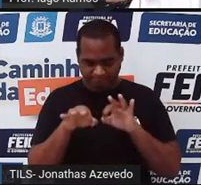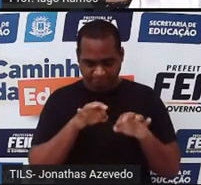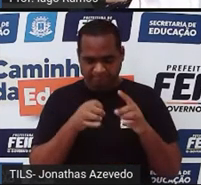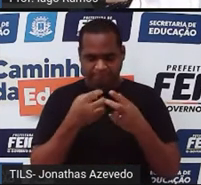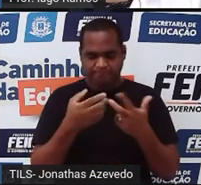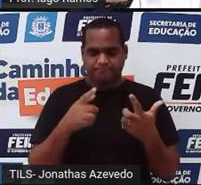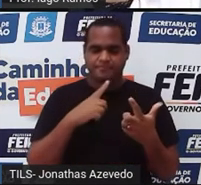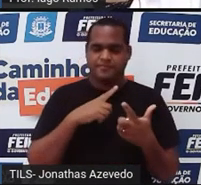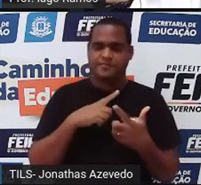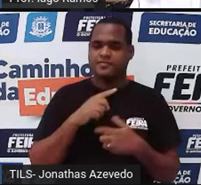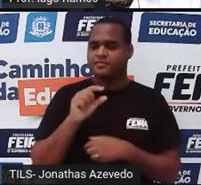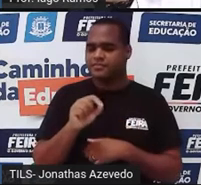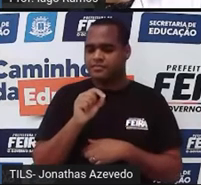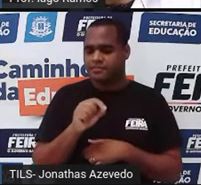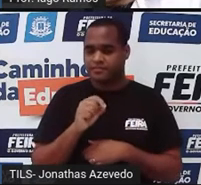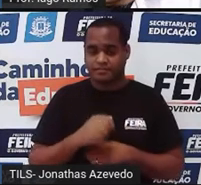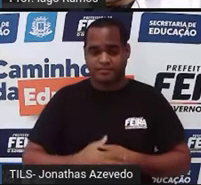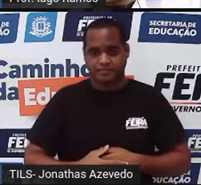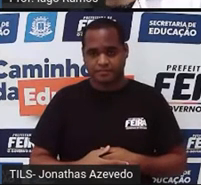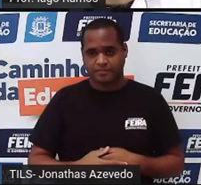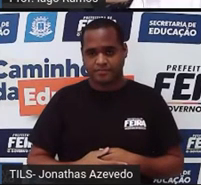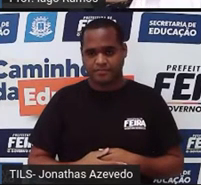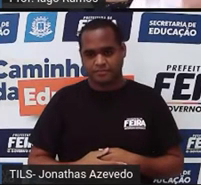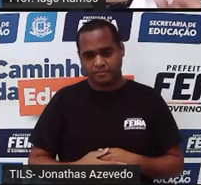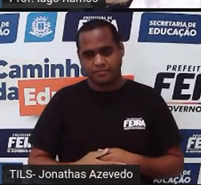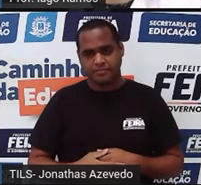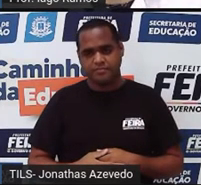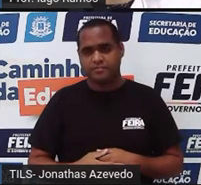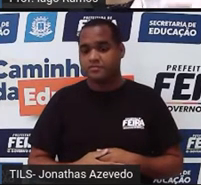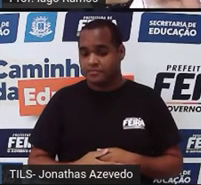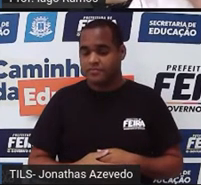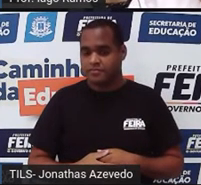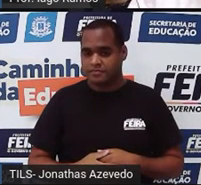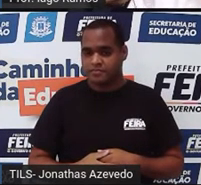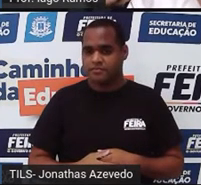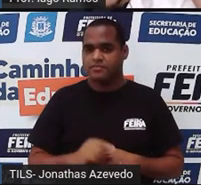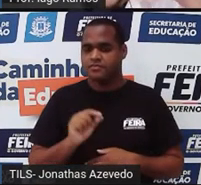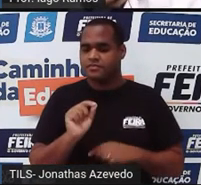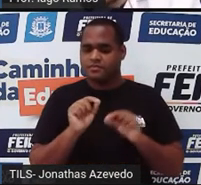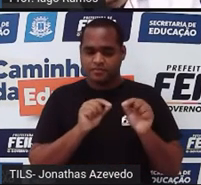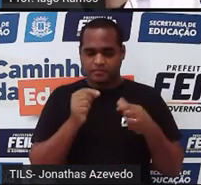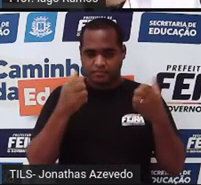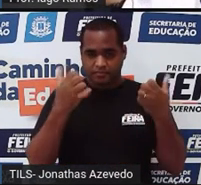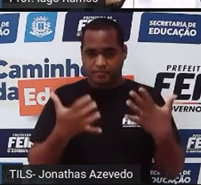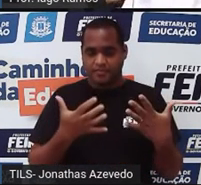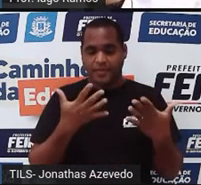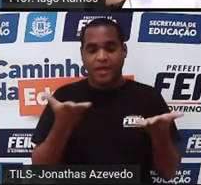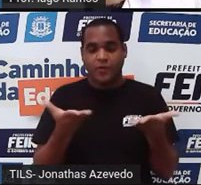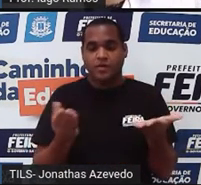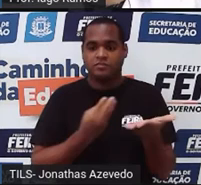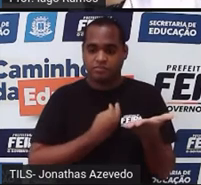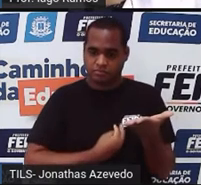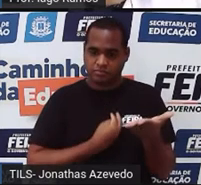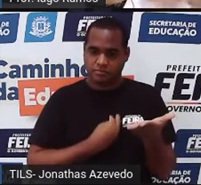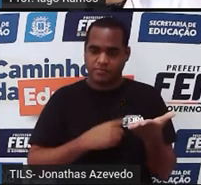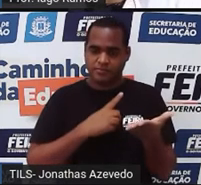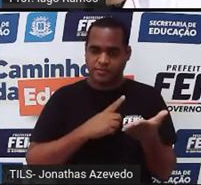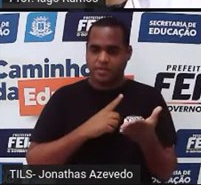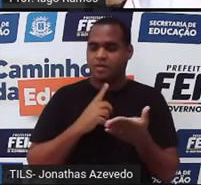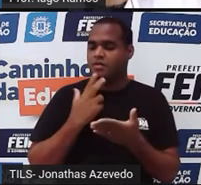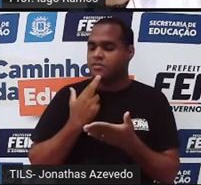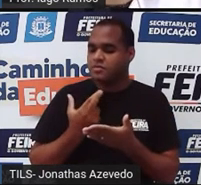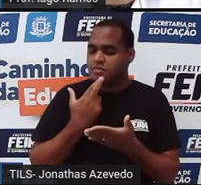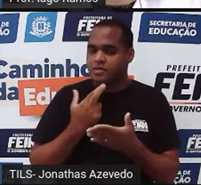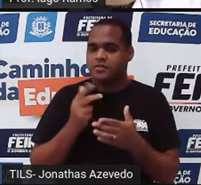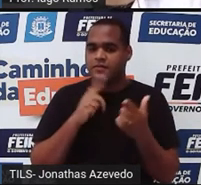A gente vai tentar descobrir quantas formas tem para esse jogador posicionar agora o círculo que ele está usando para